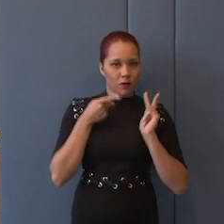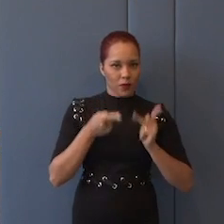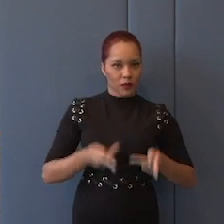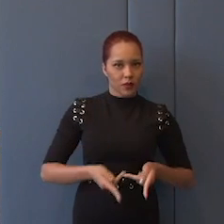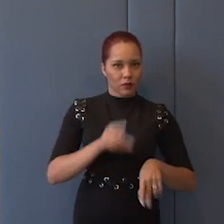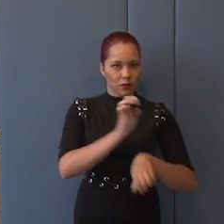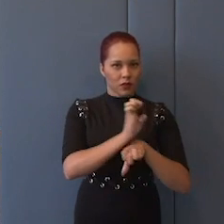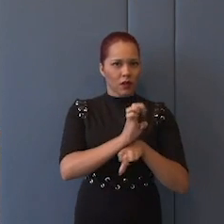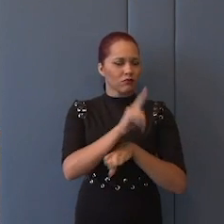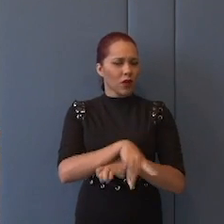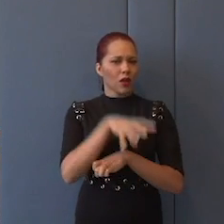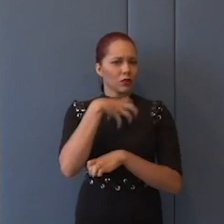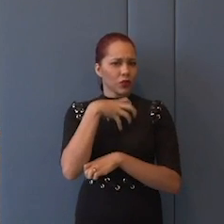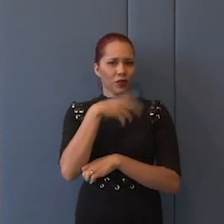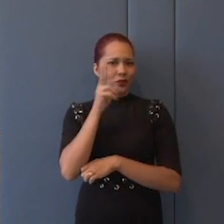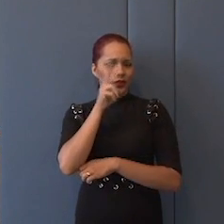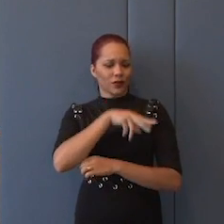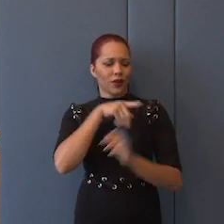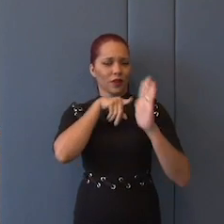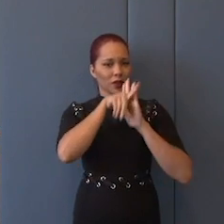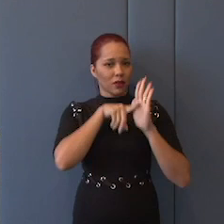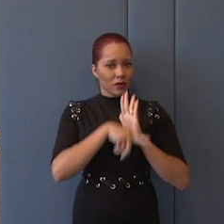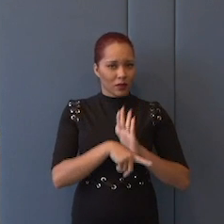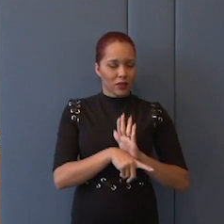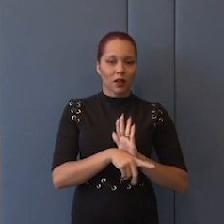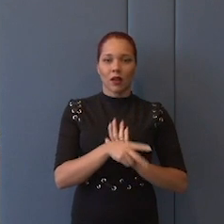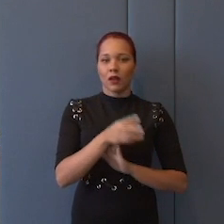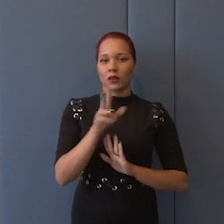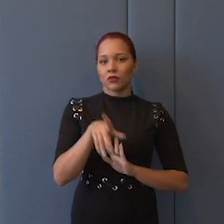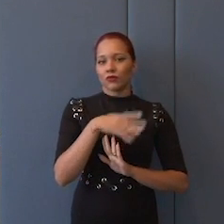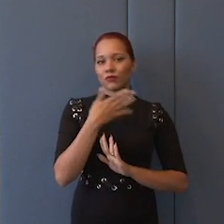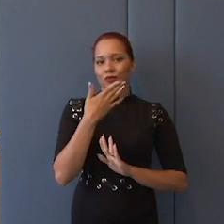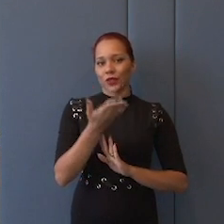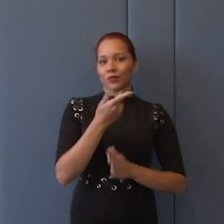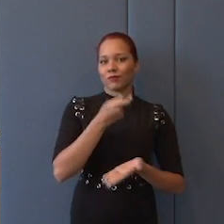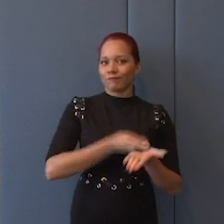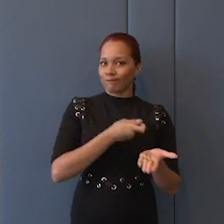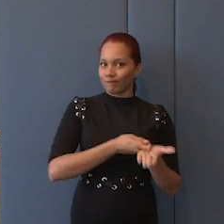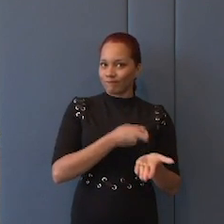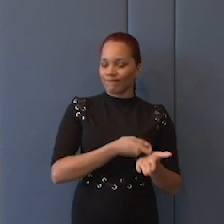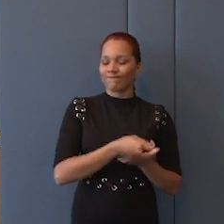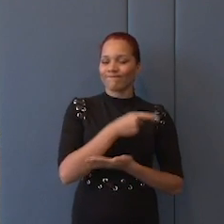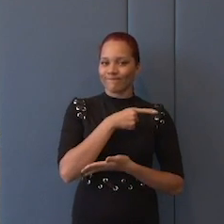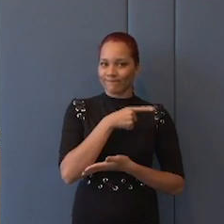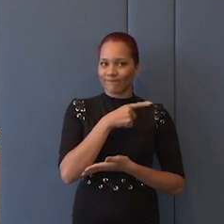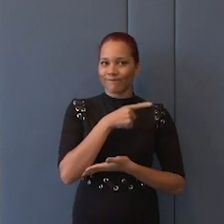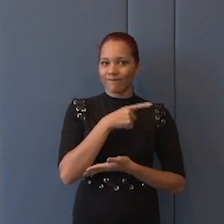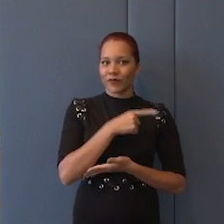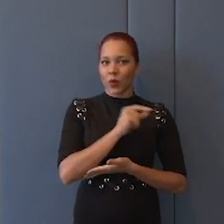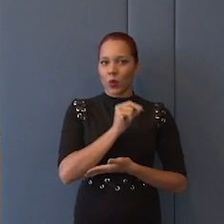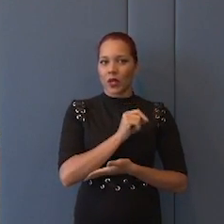é uma maneira de ver, é uma maneira de ver, eles representam uma certa rigidez, eles são